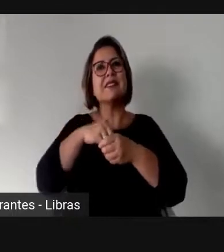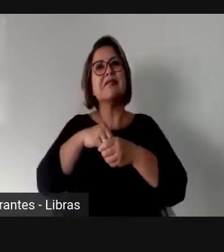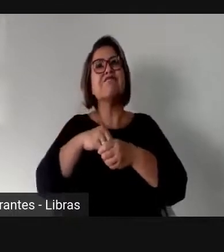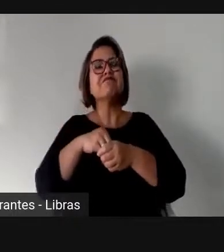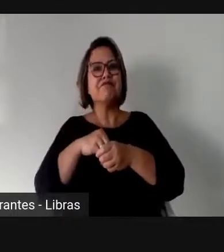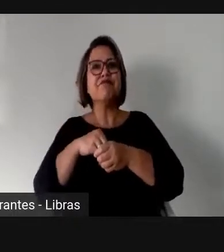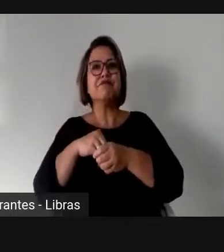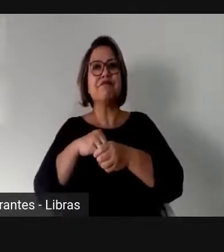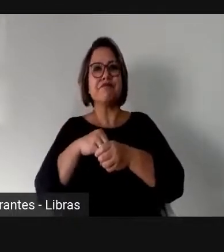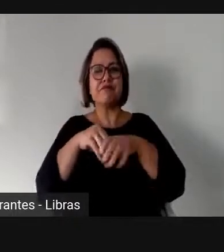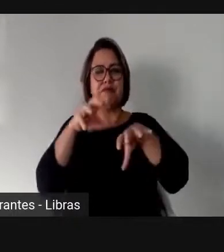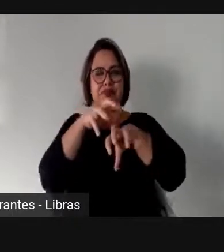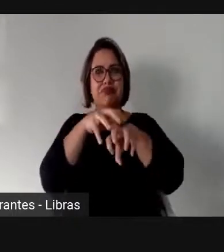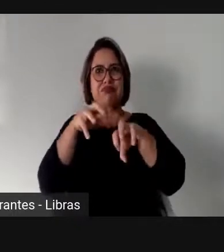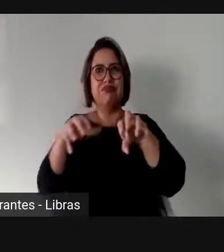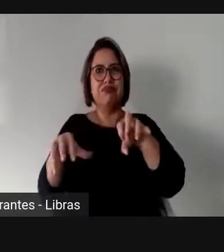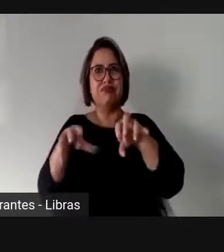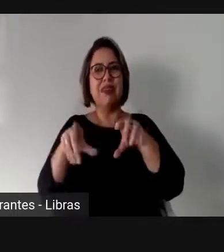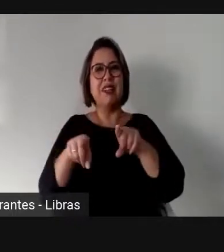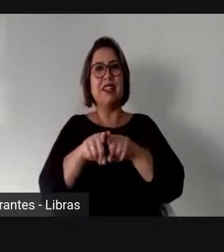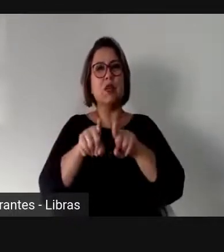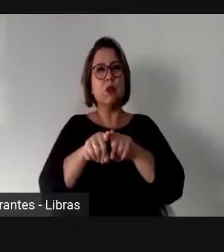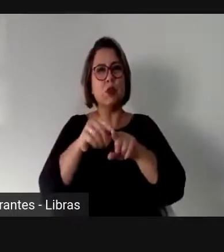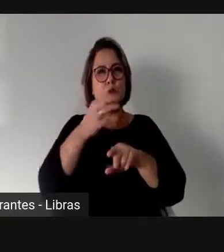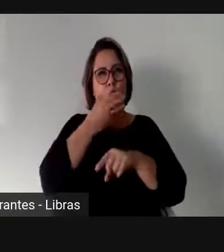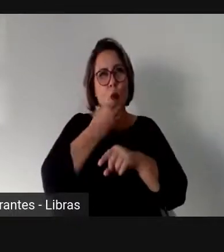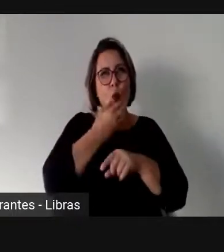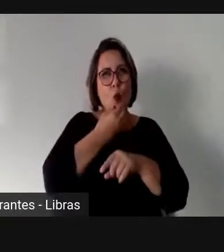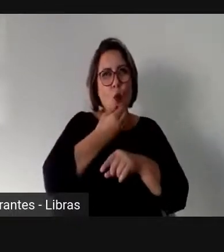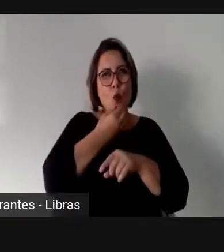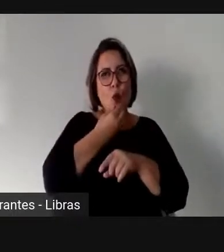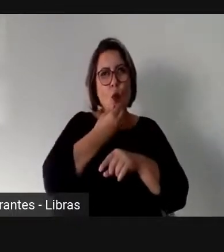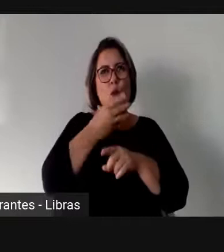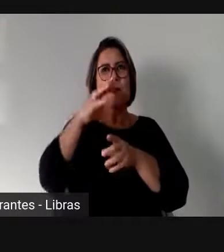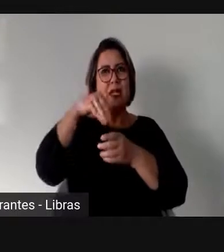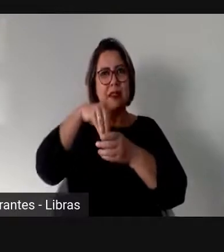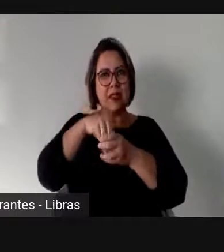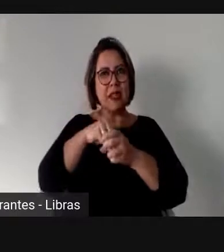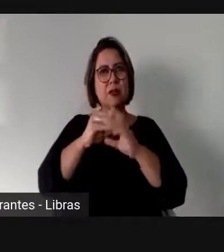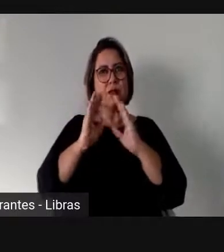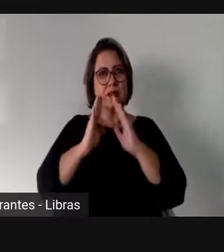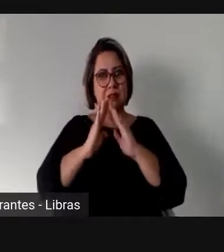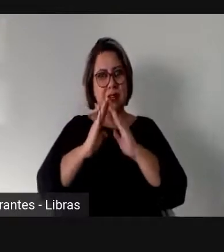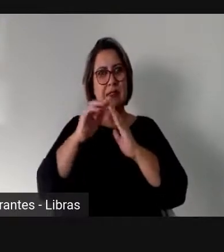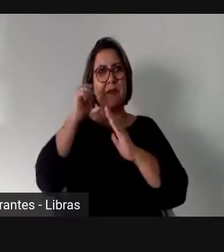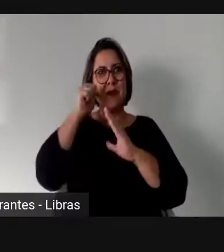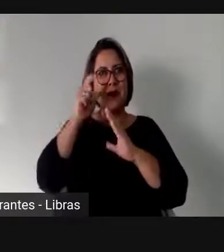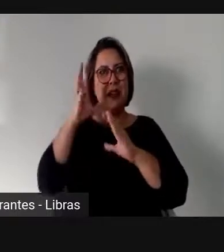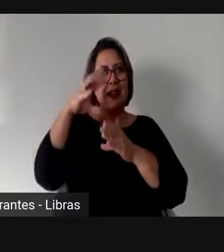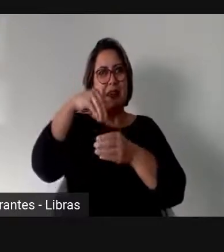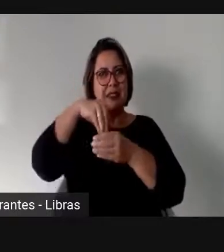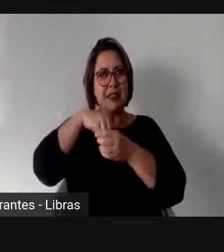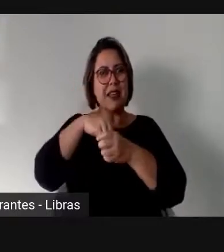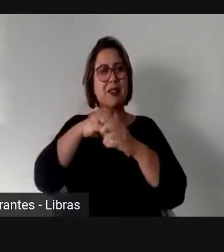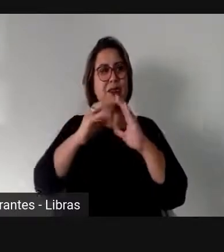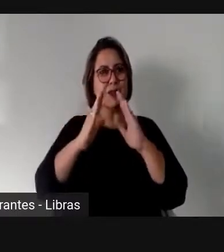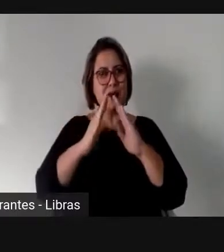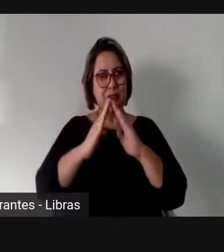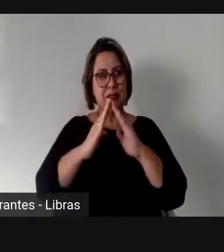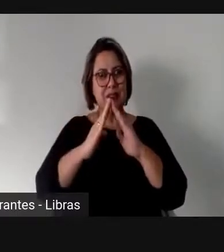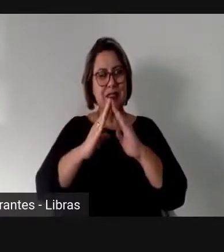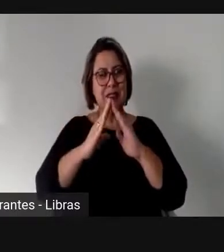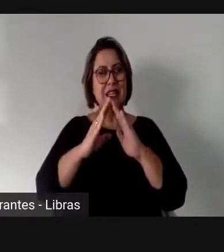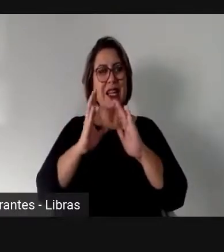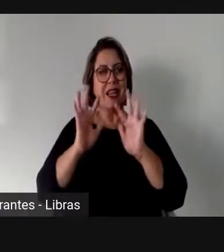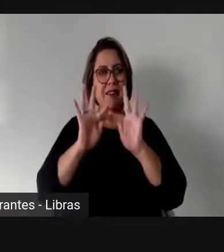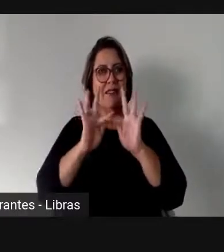Agora, pergunto, homens e mulheres estão dentro de casa? Homens e mulheres que estão dentro de casa com seus filhos estão